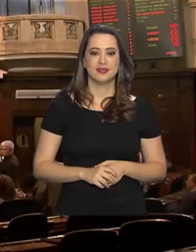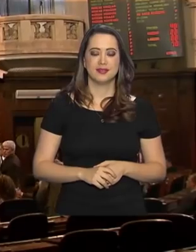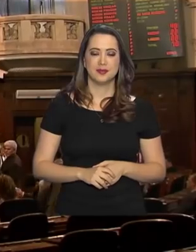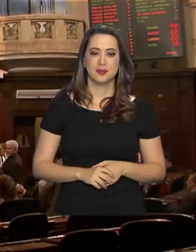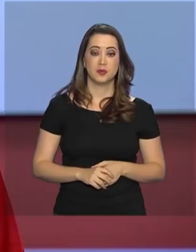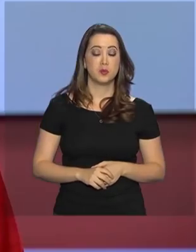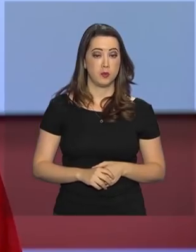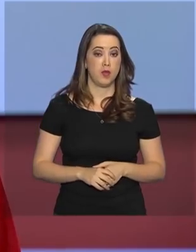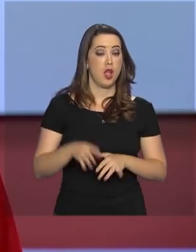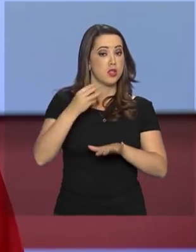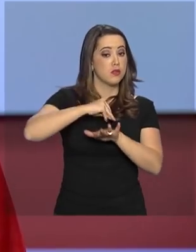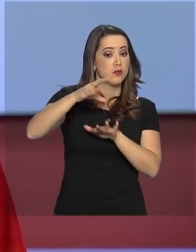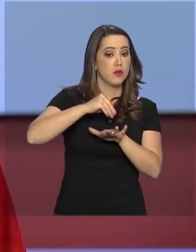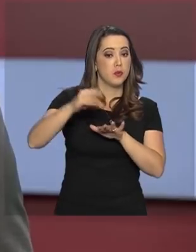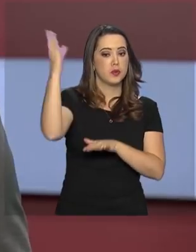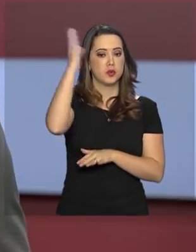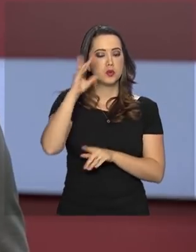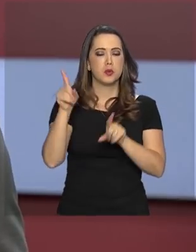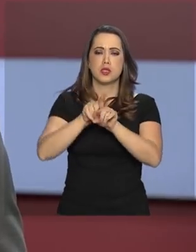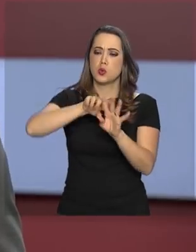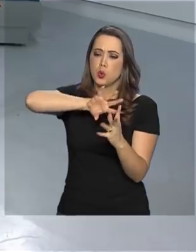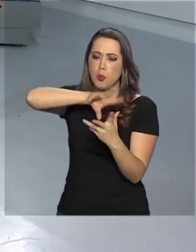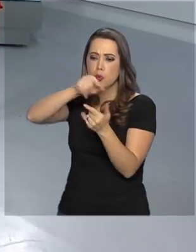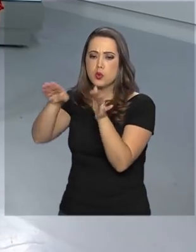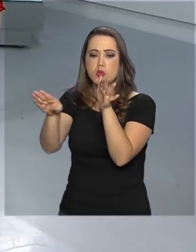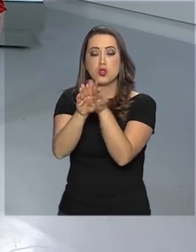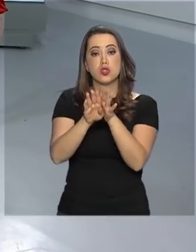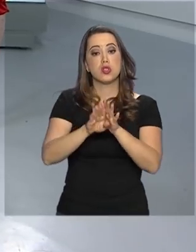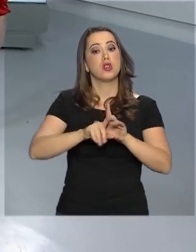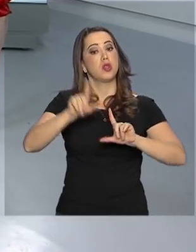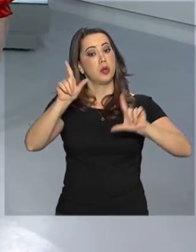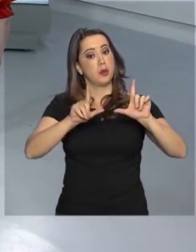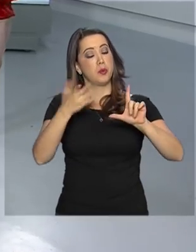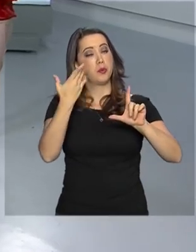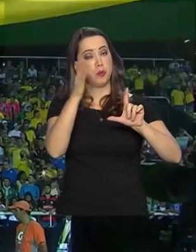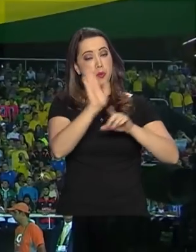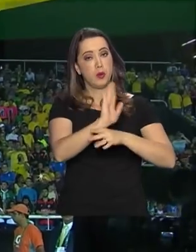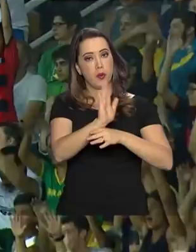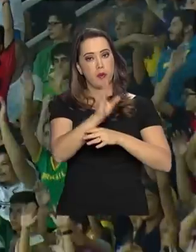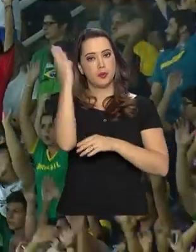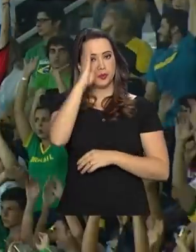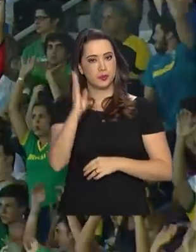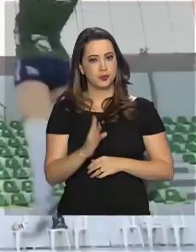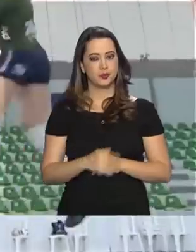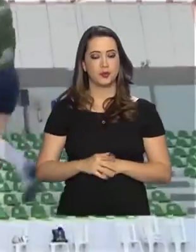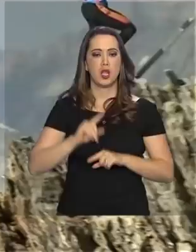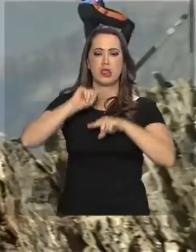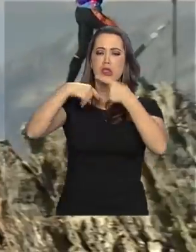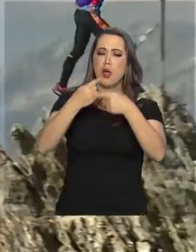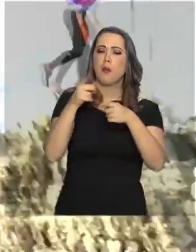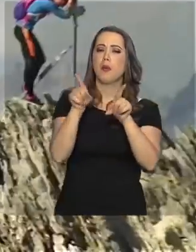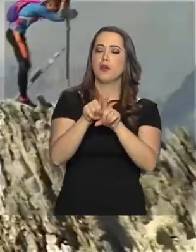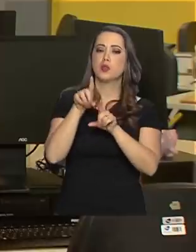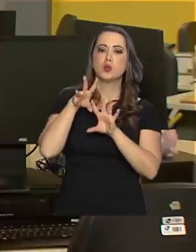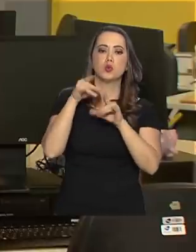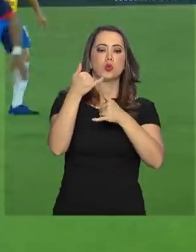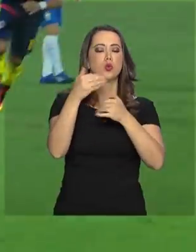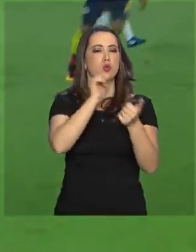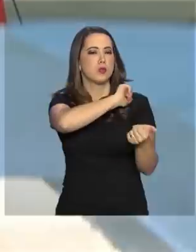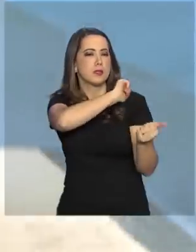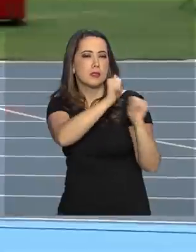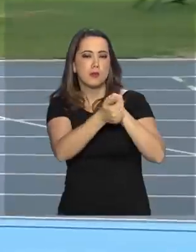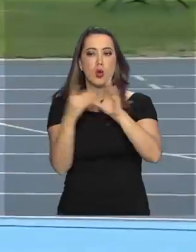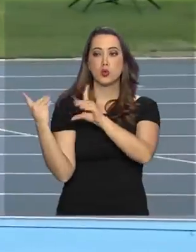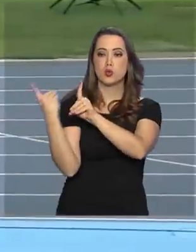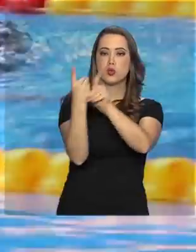As notícias do Brasil e do mundo chegam pelo Repórter Brasil. Logo após, todos os esportes